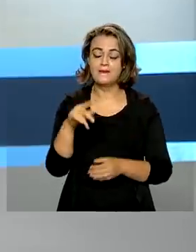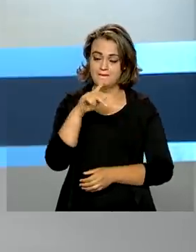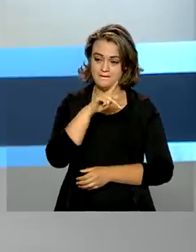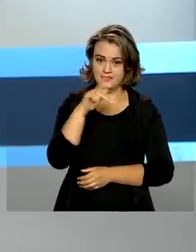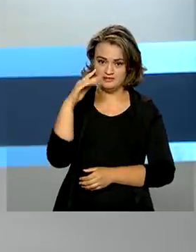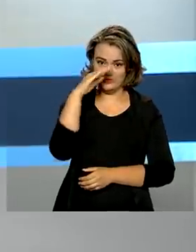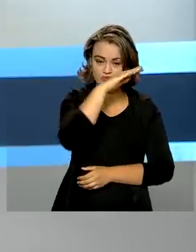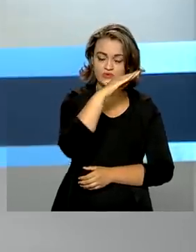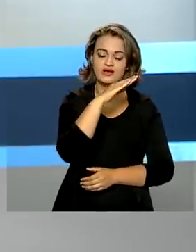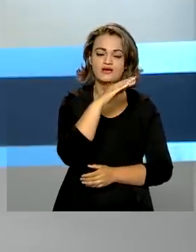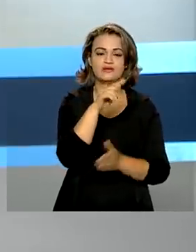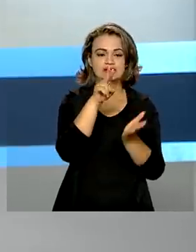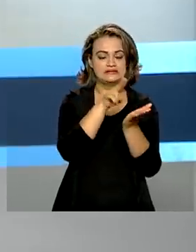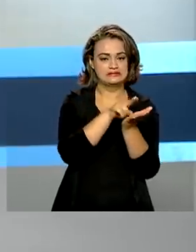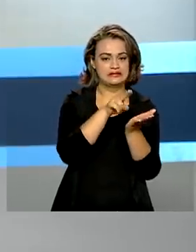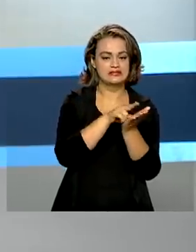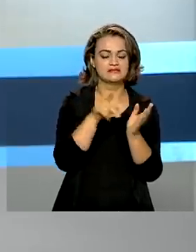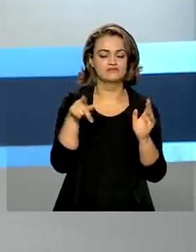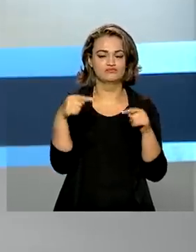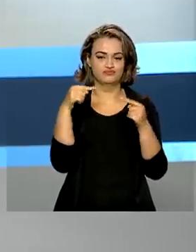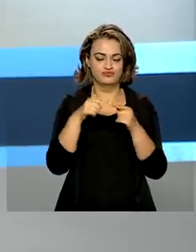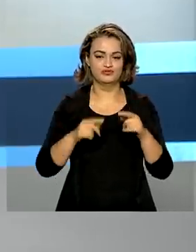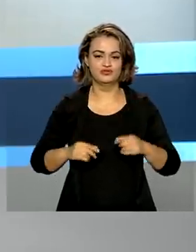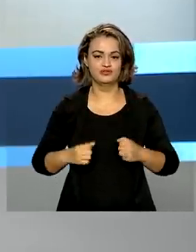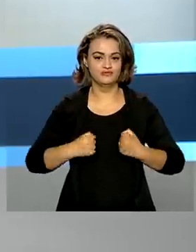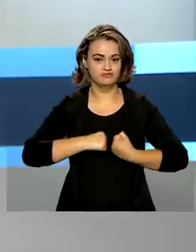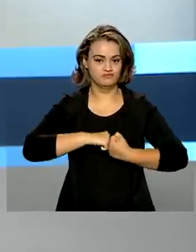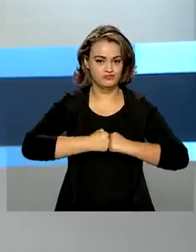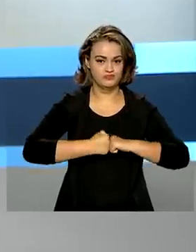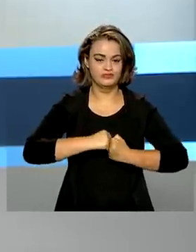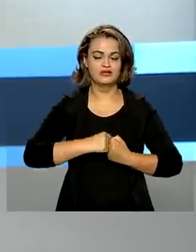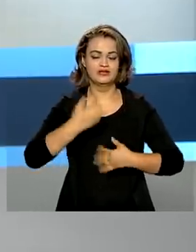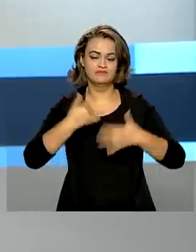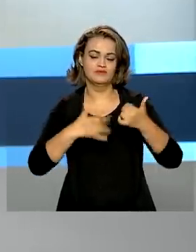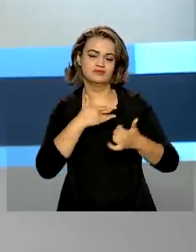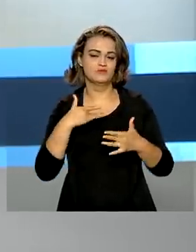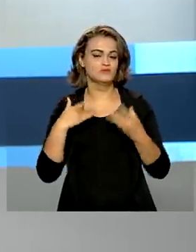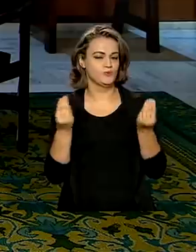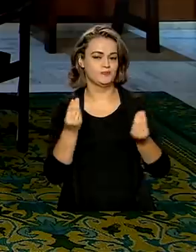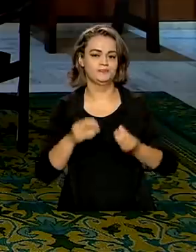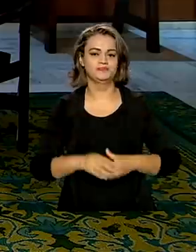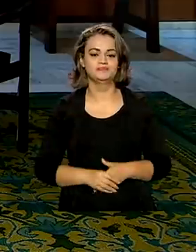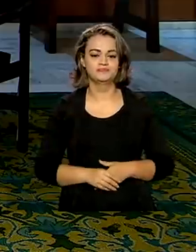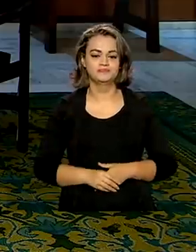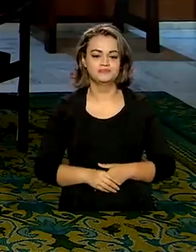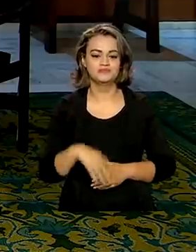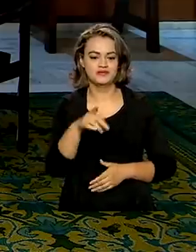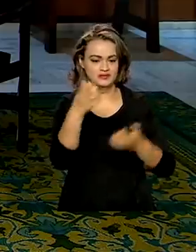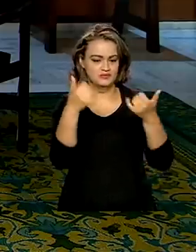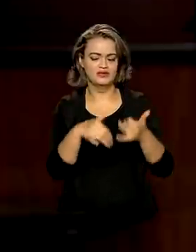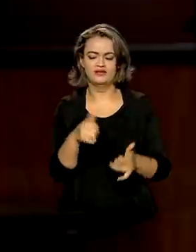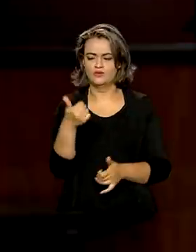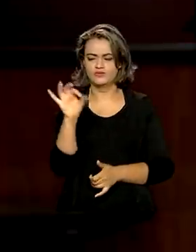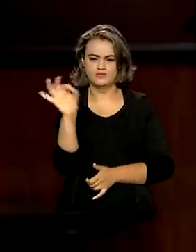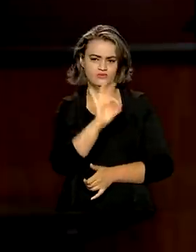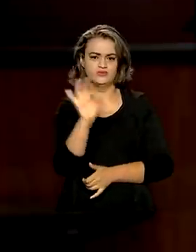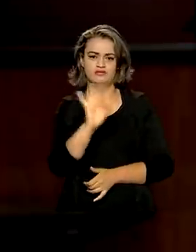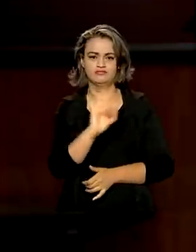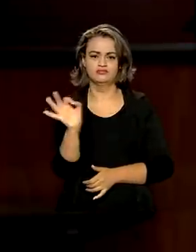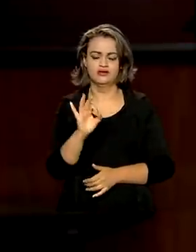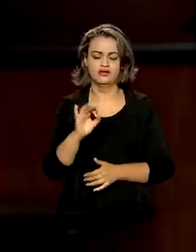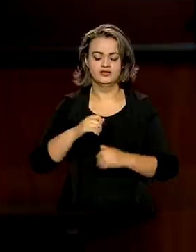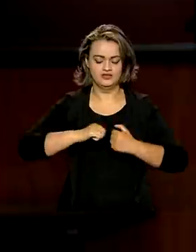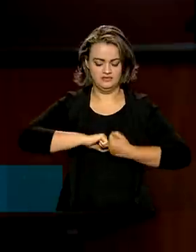internação devido a uma obstrução intestinal e comentou sobre a sua saúde. Estou bem, 100%. Tive uma